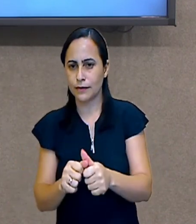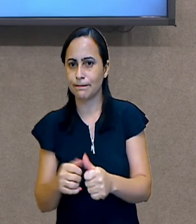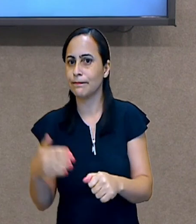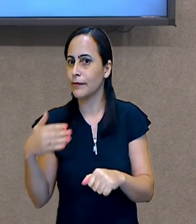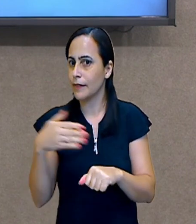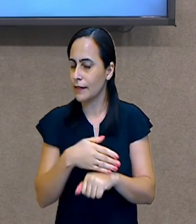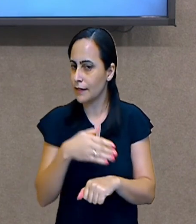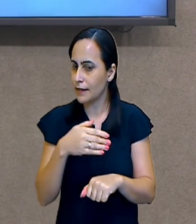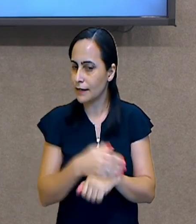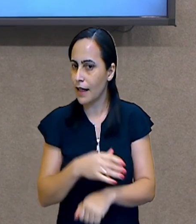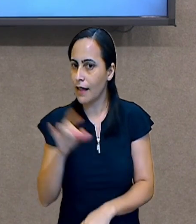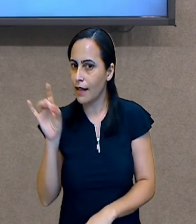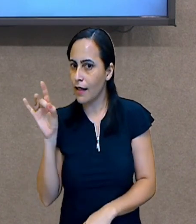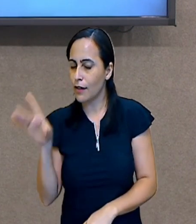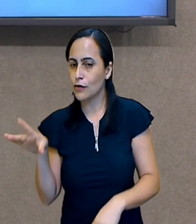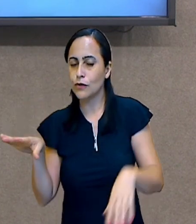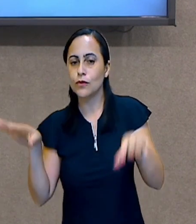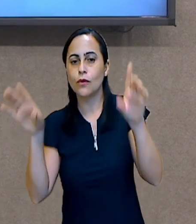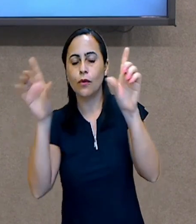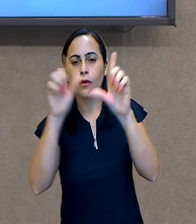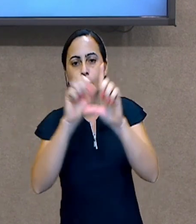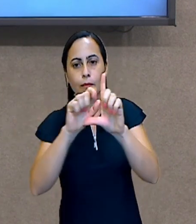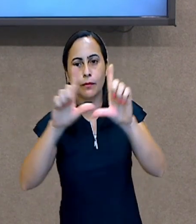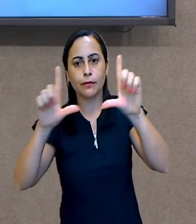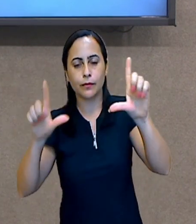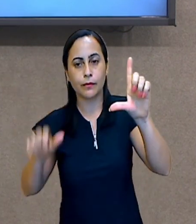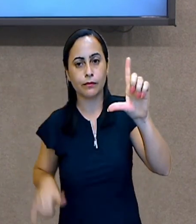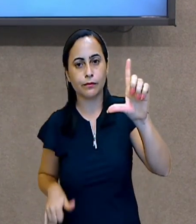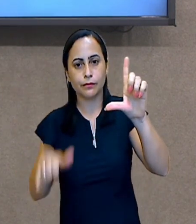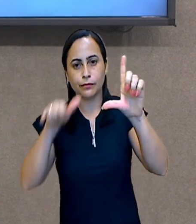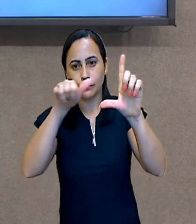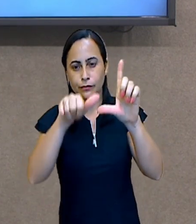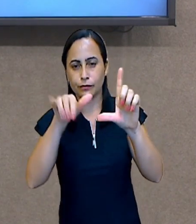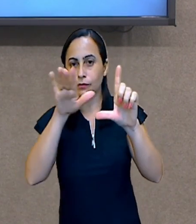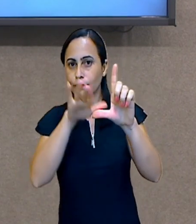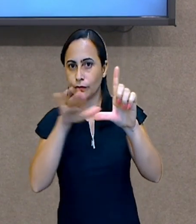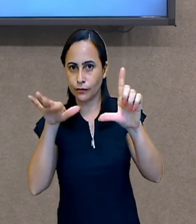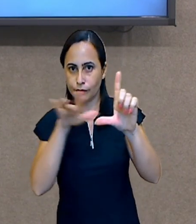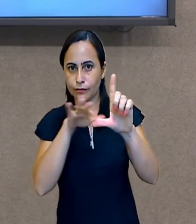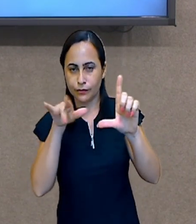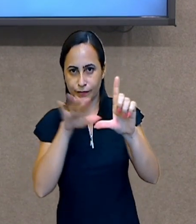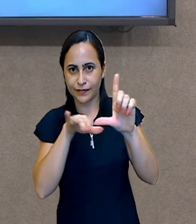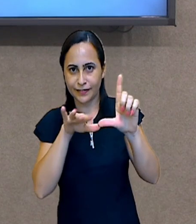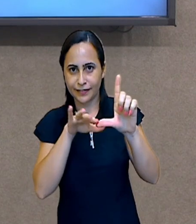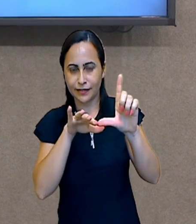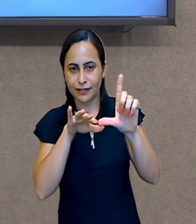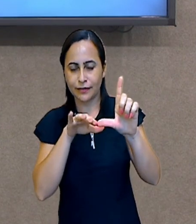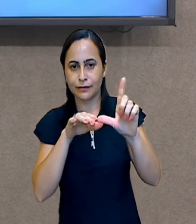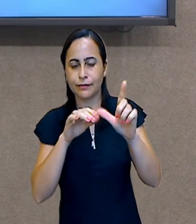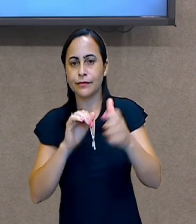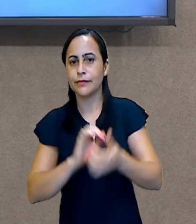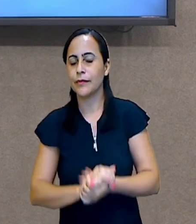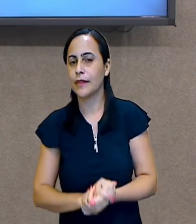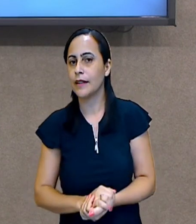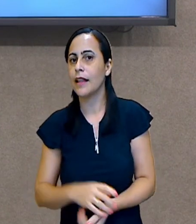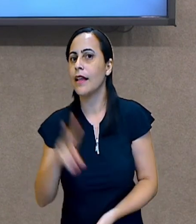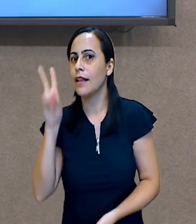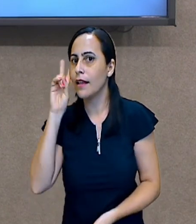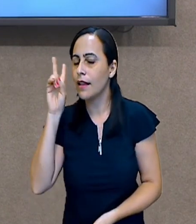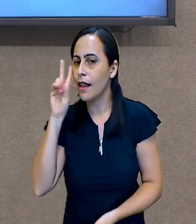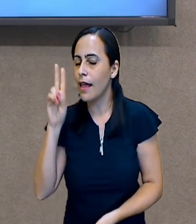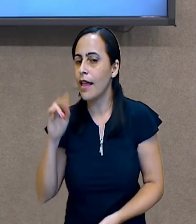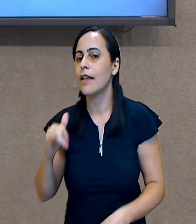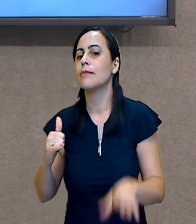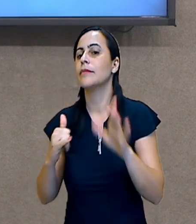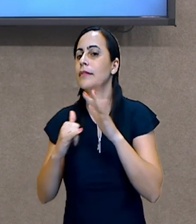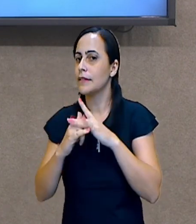atividades, é só apontar a câmera do seu celular para a imagem que aparece aqui, no canto da tela. E não se esqueça